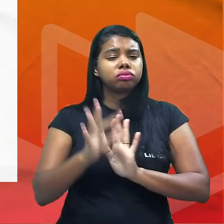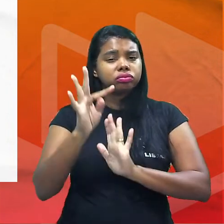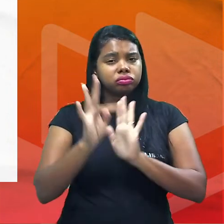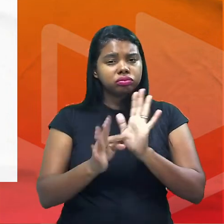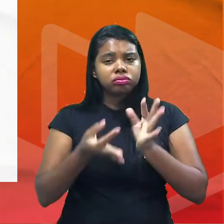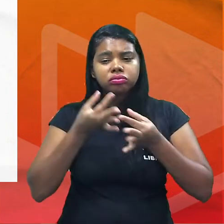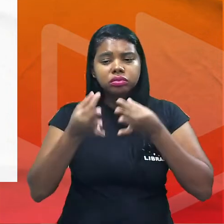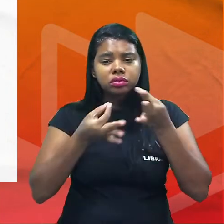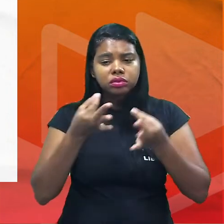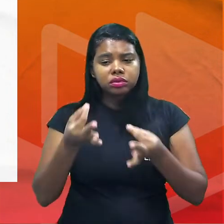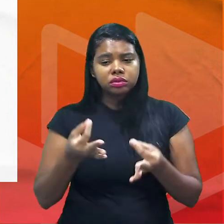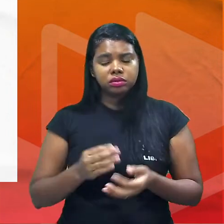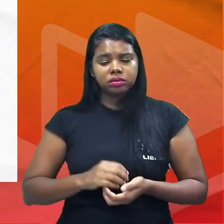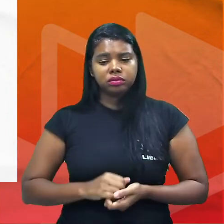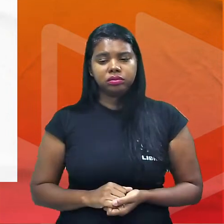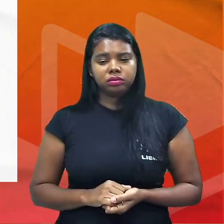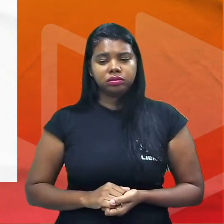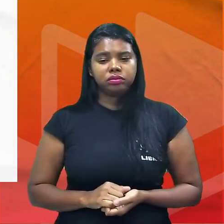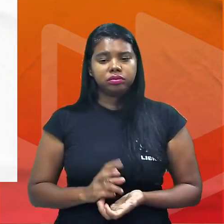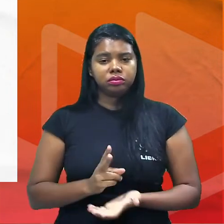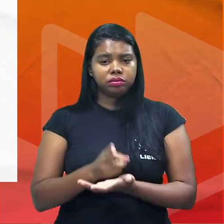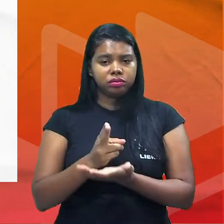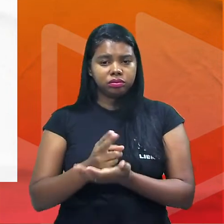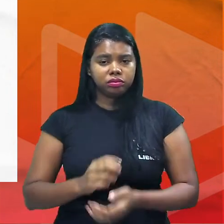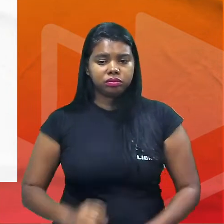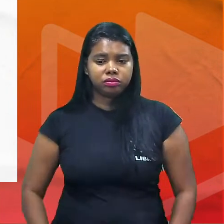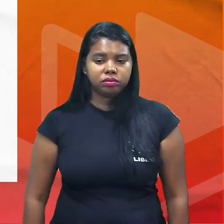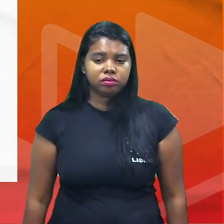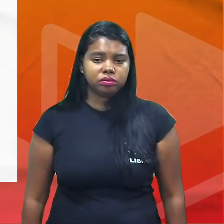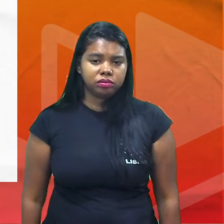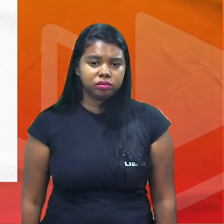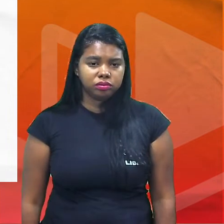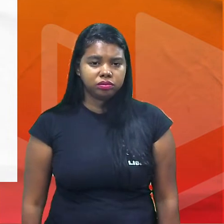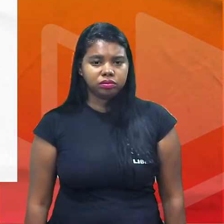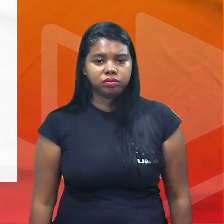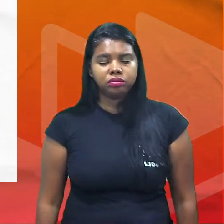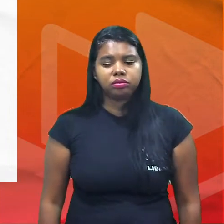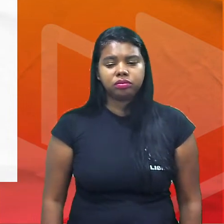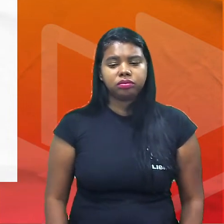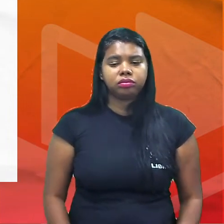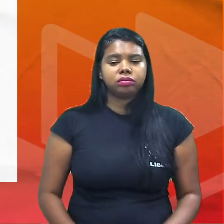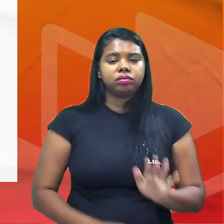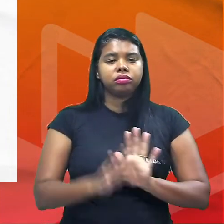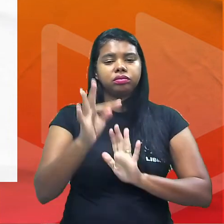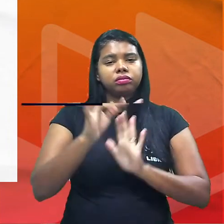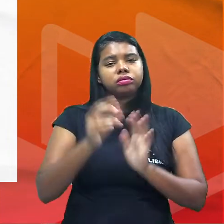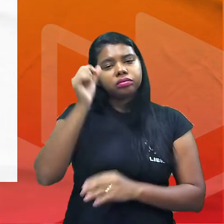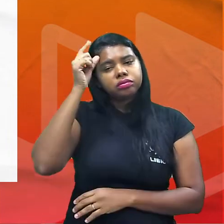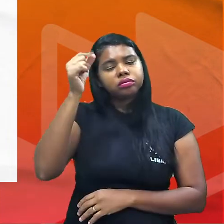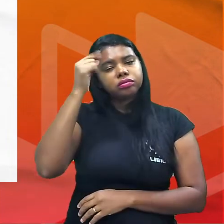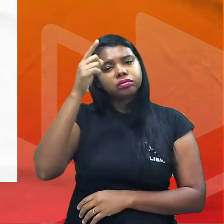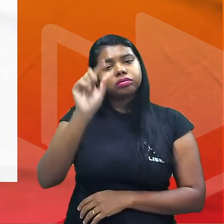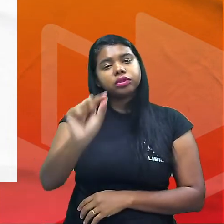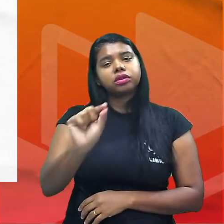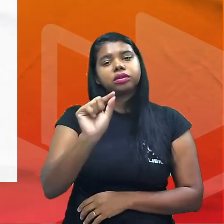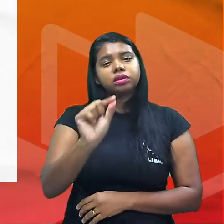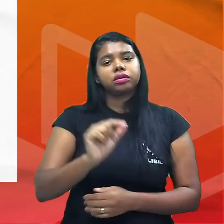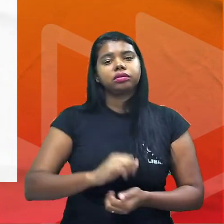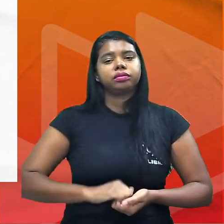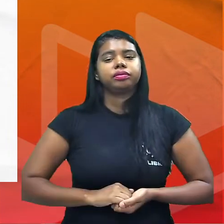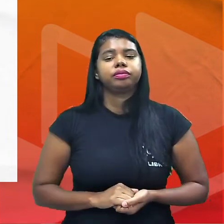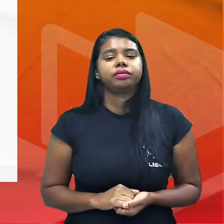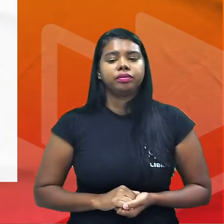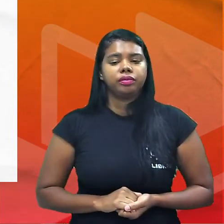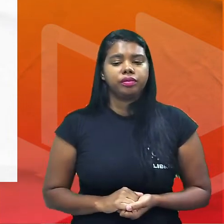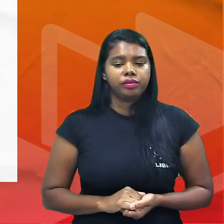argumentativo predominantemente então ó o texto um defende fundamentalmente a ideia de que a ideia